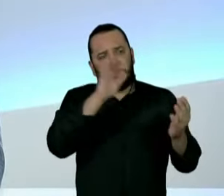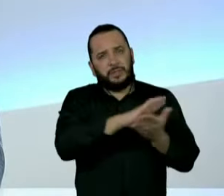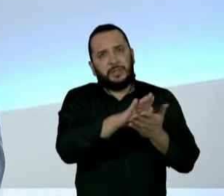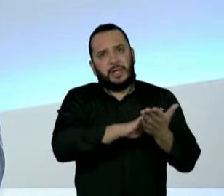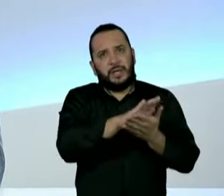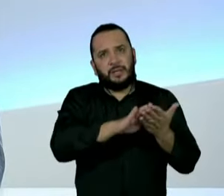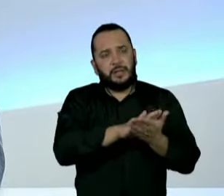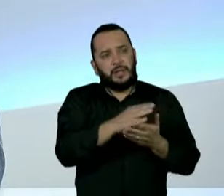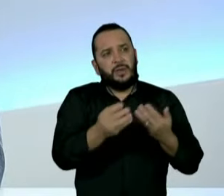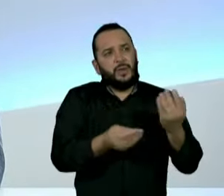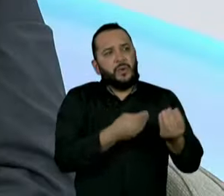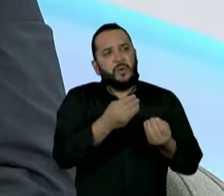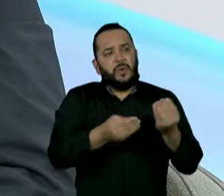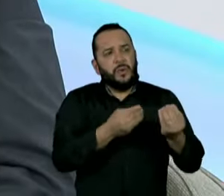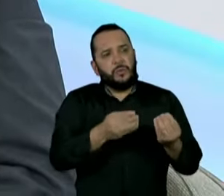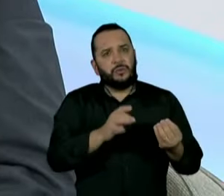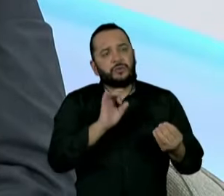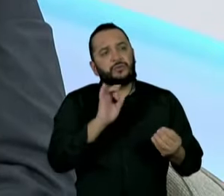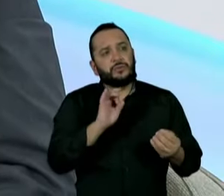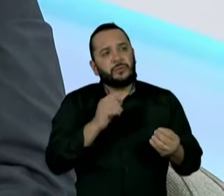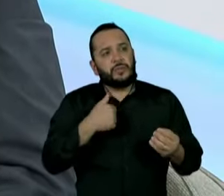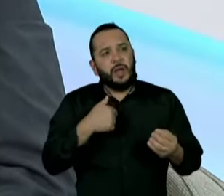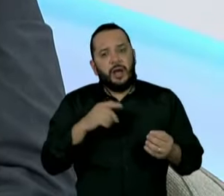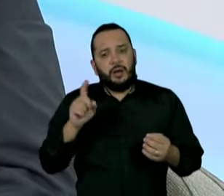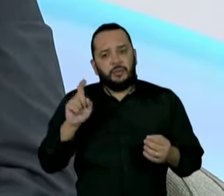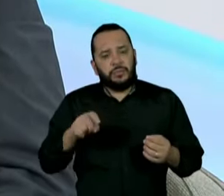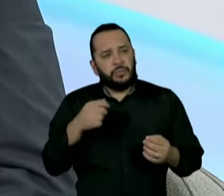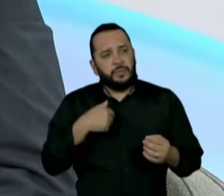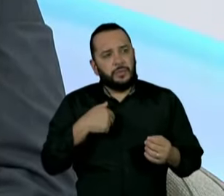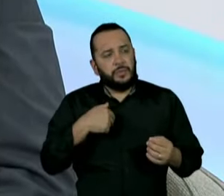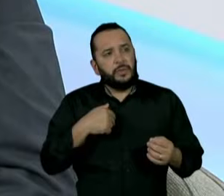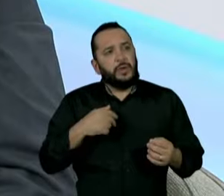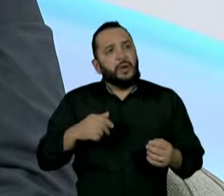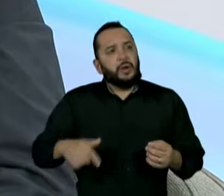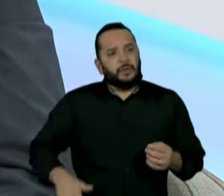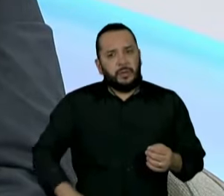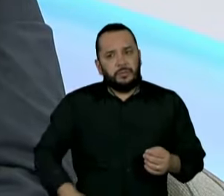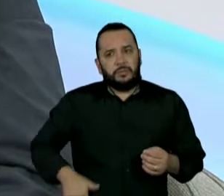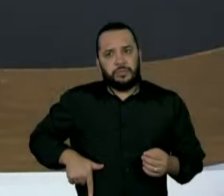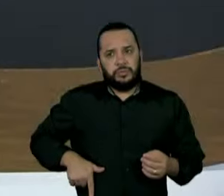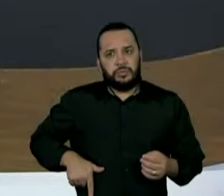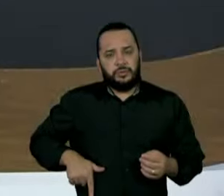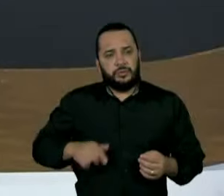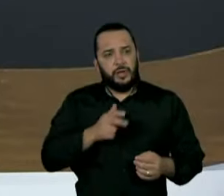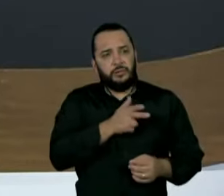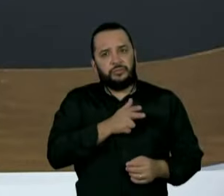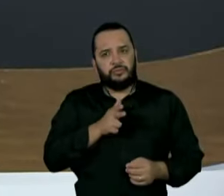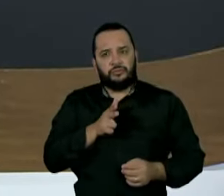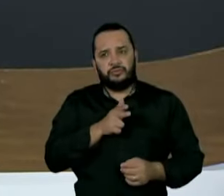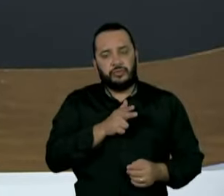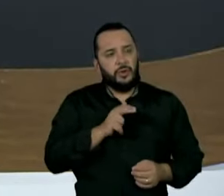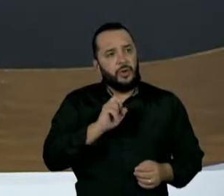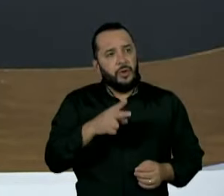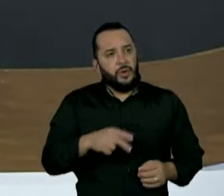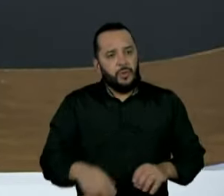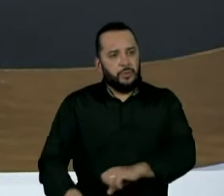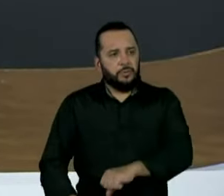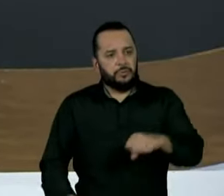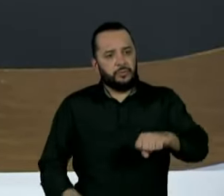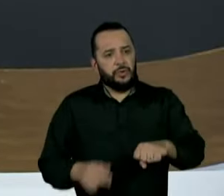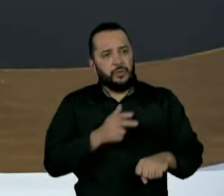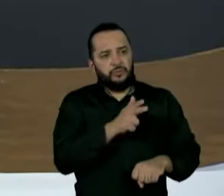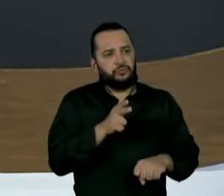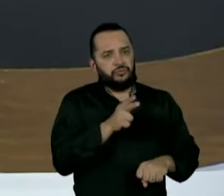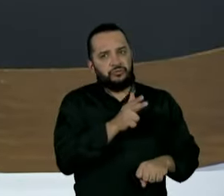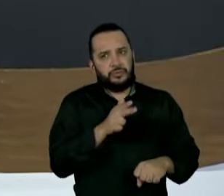sistema em que seria acionado só quando o policial for pegar na arma ou for pegar no cacetete. Mas isso não cobre todas as